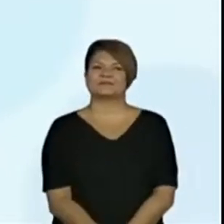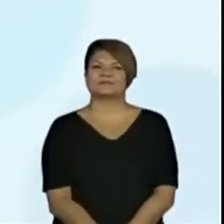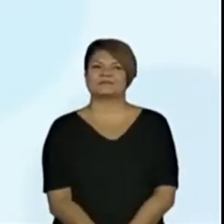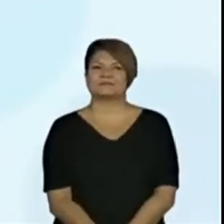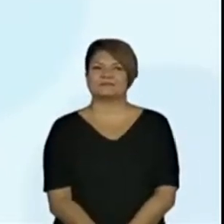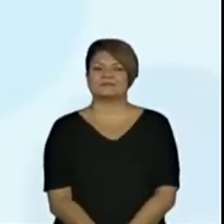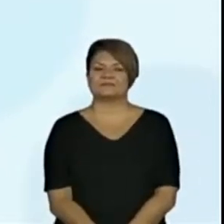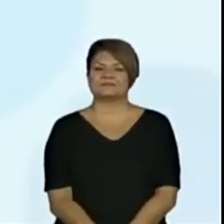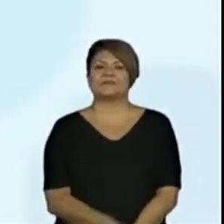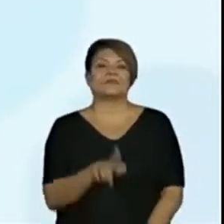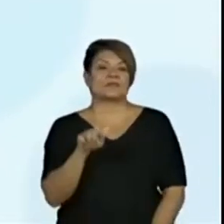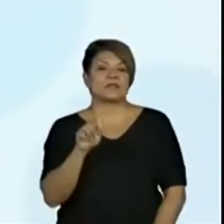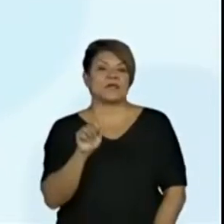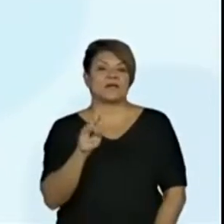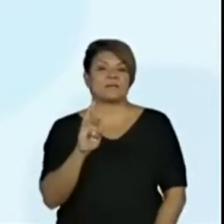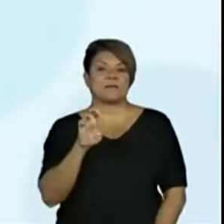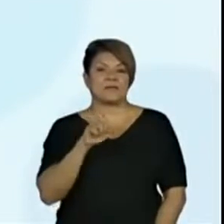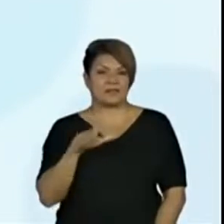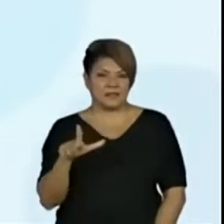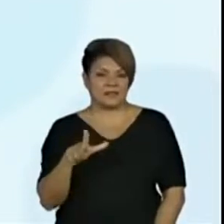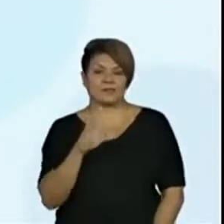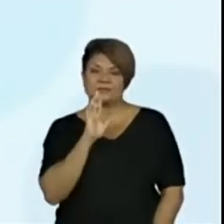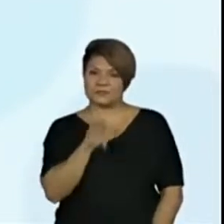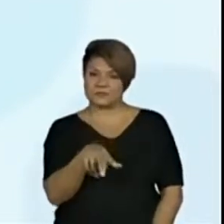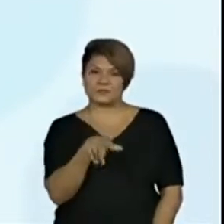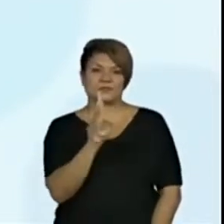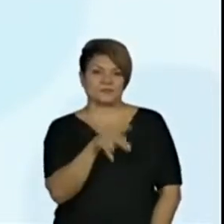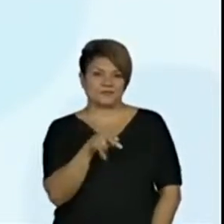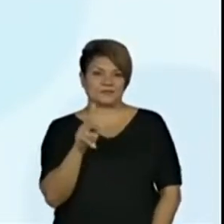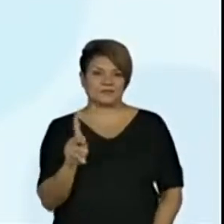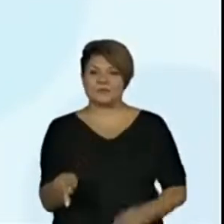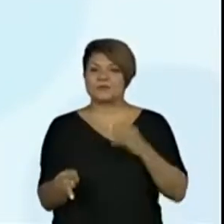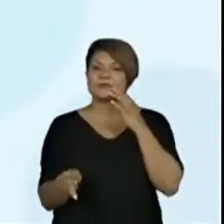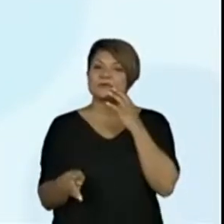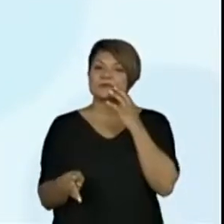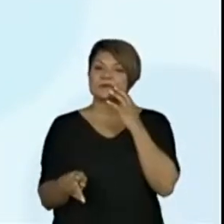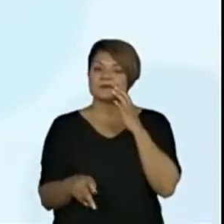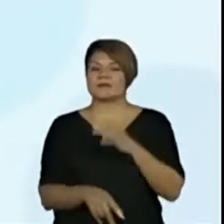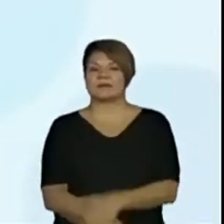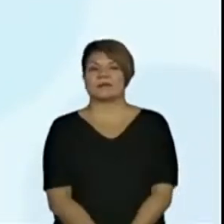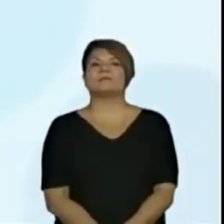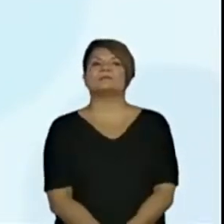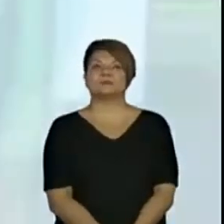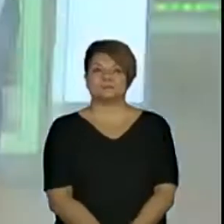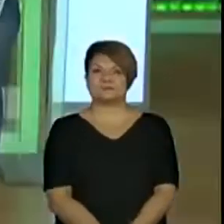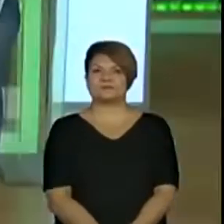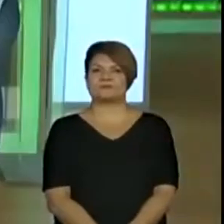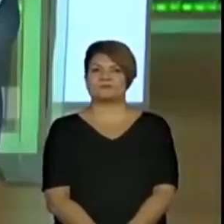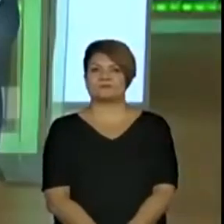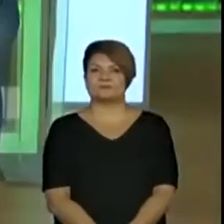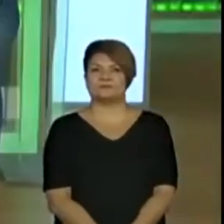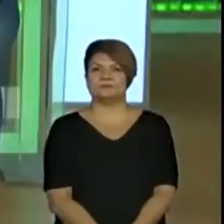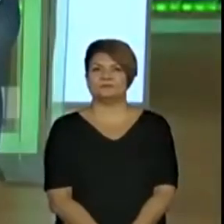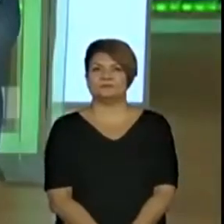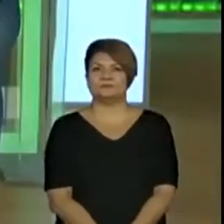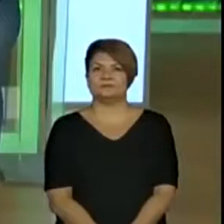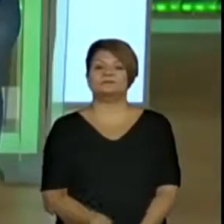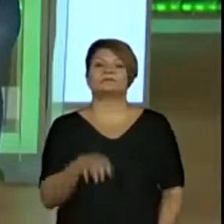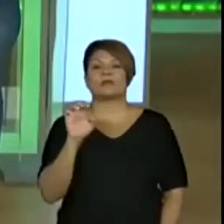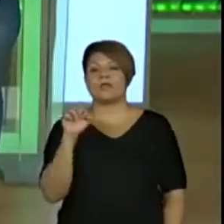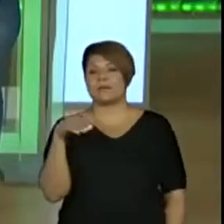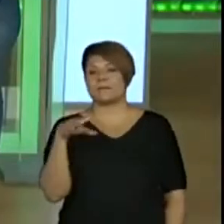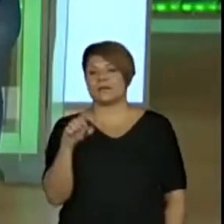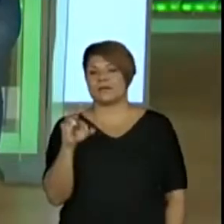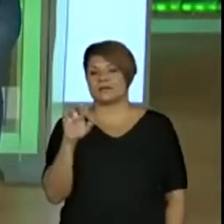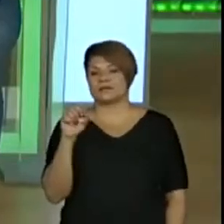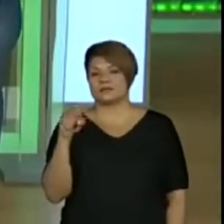O Gabriel também respondeu à professora. Gabriel Kendi respondeu à professora. O Emerson também,